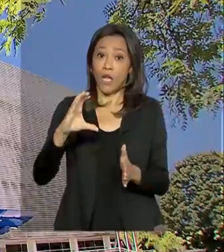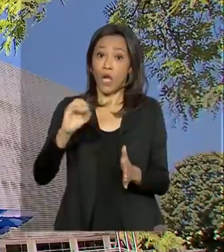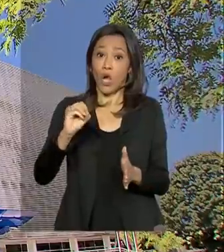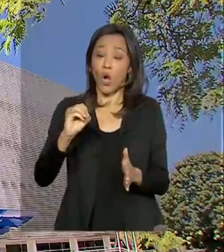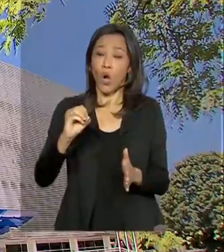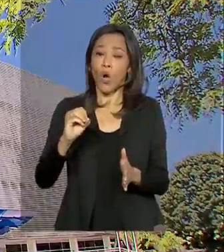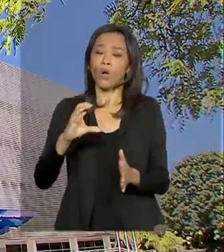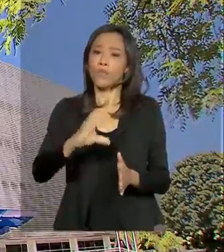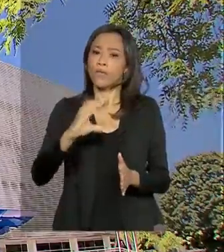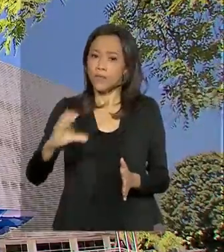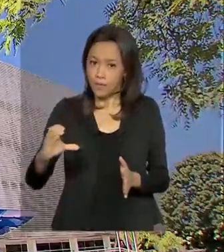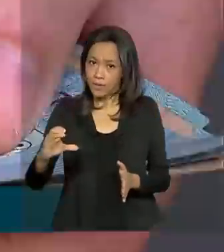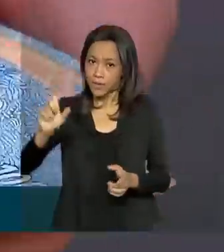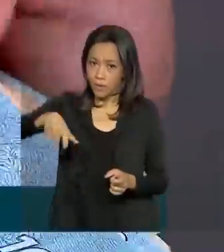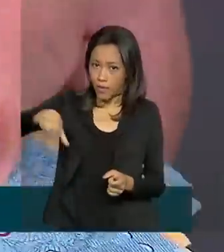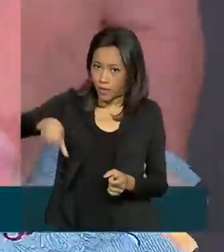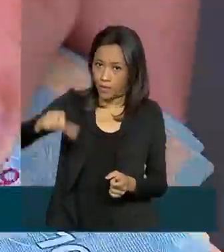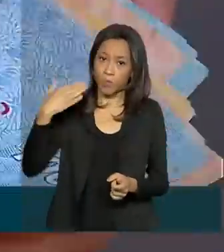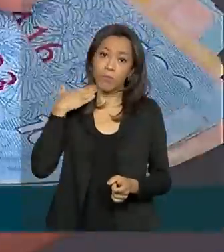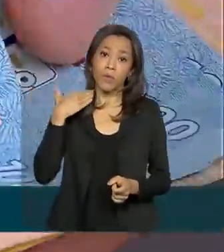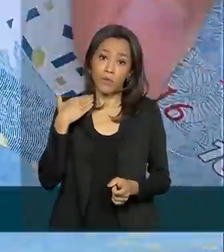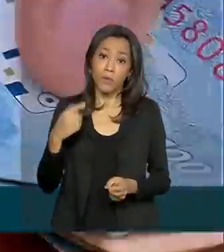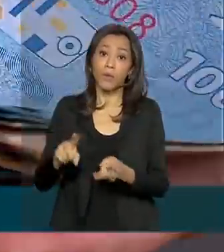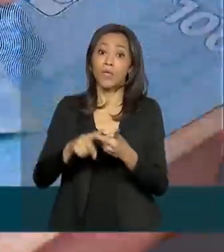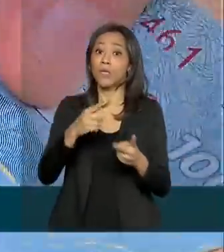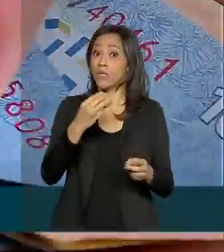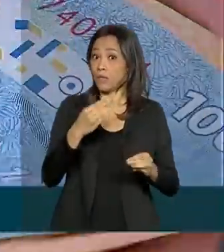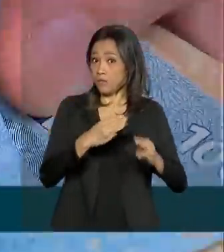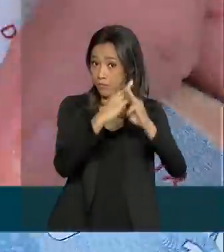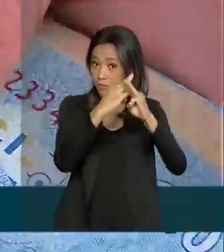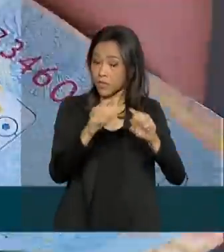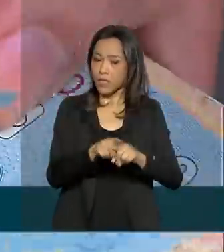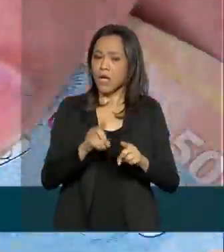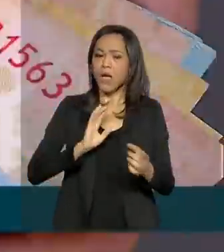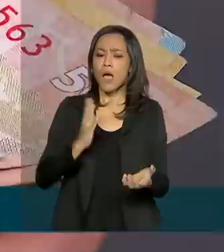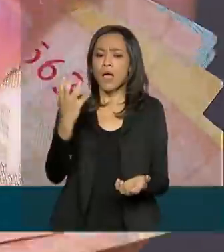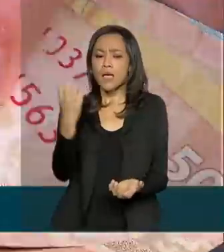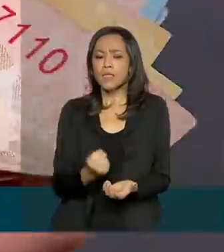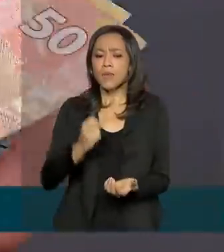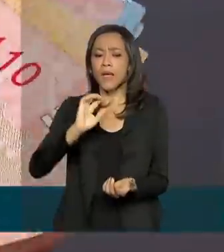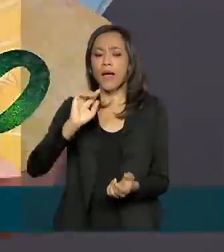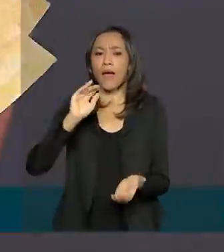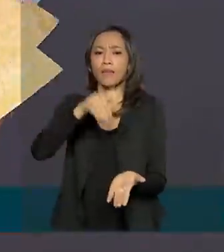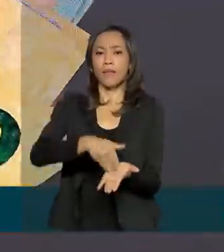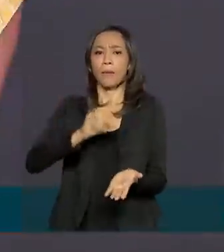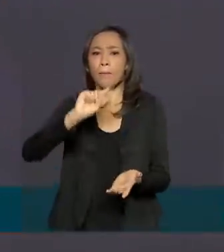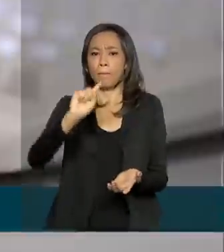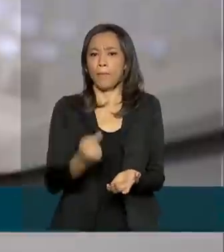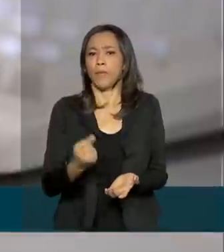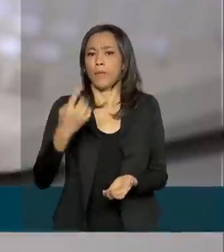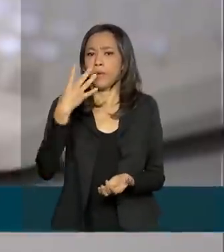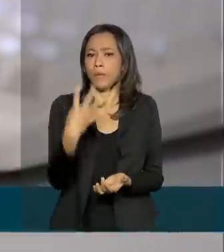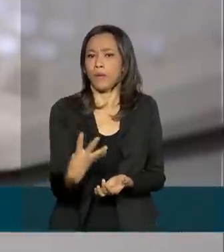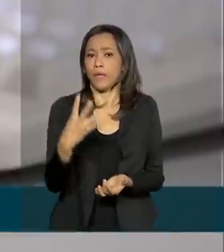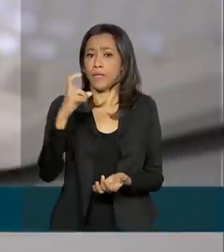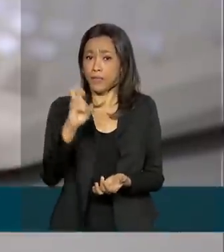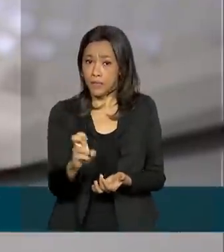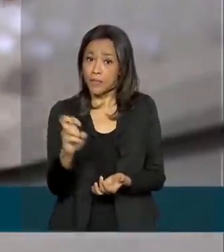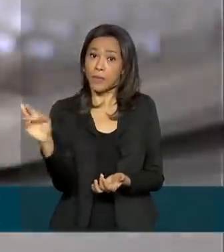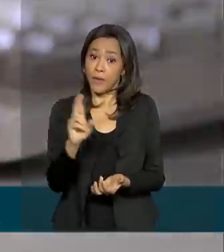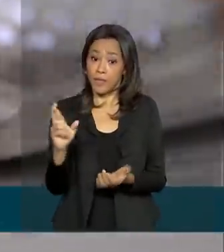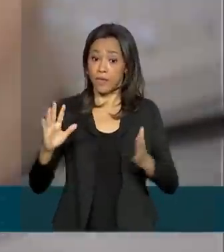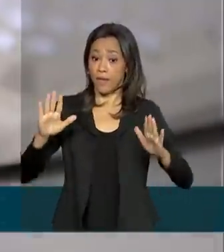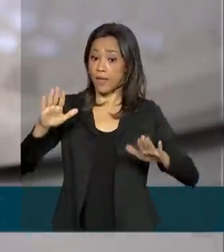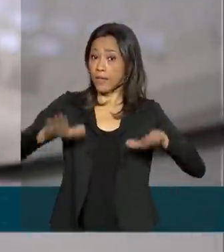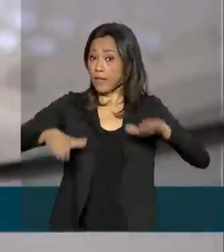ou Caixa Econômica Federal. Cada trabalhador pode receber até 1.045 reais, dependendo do